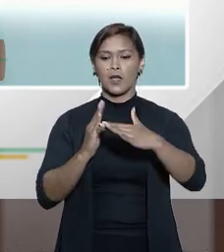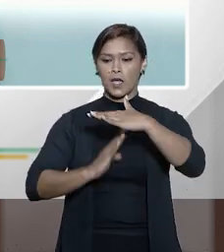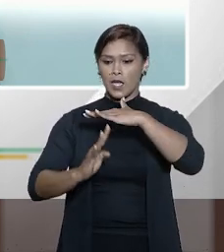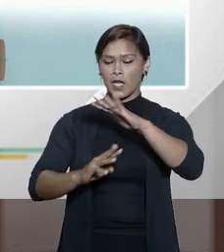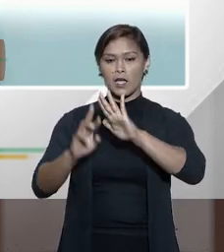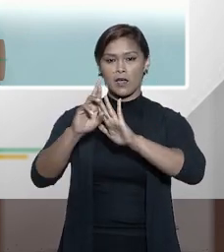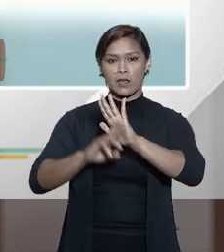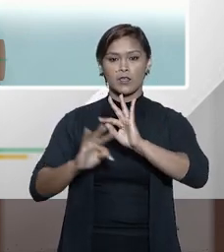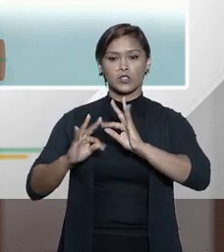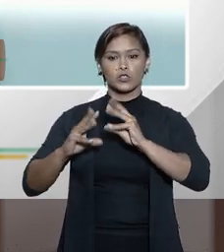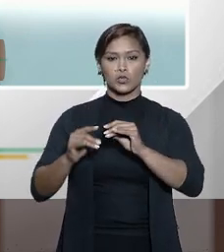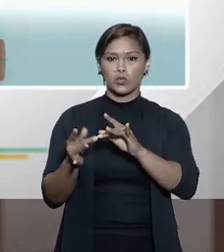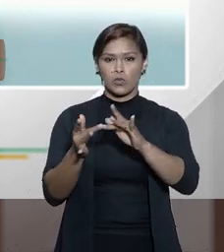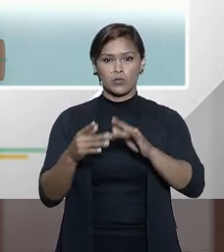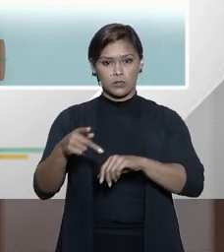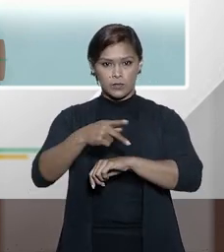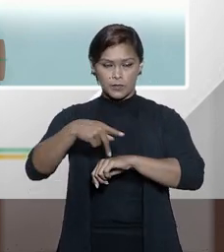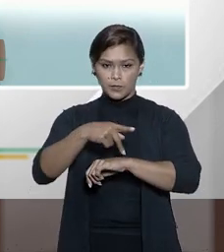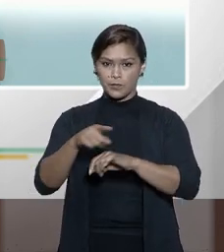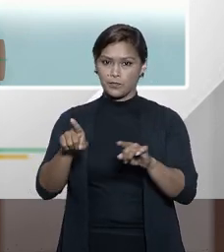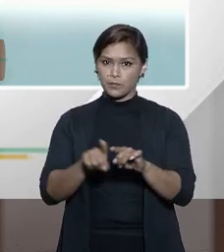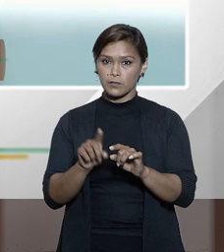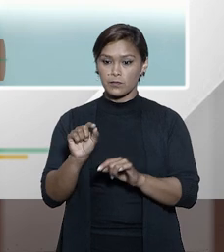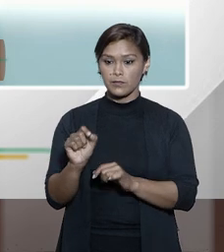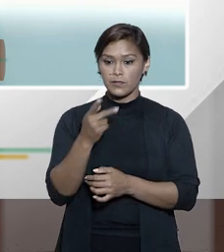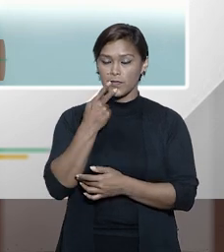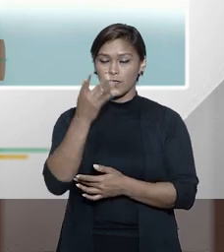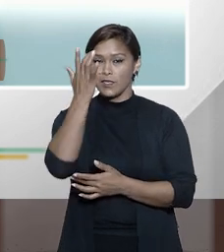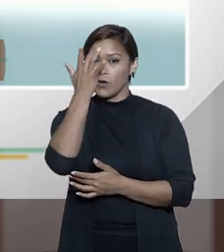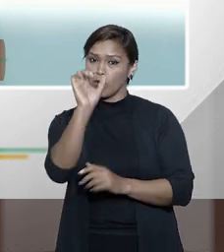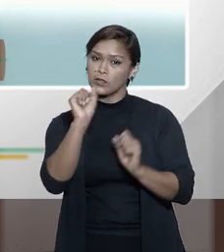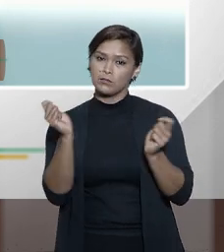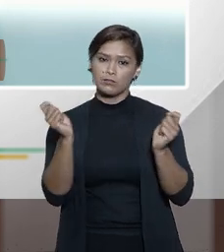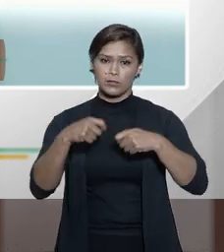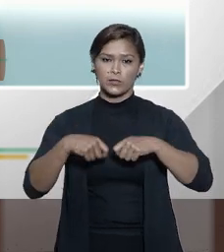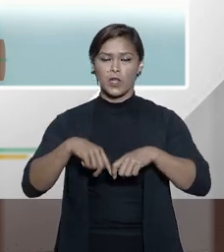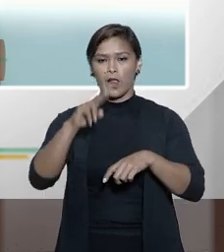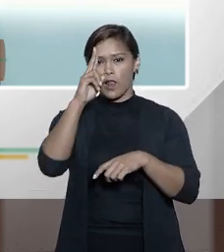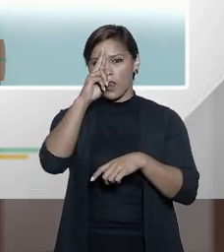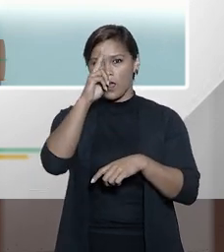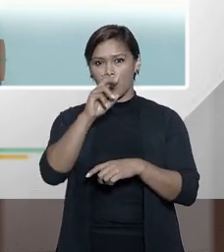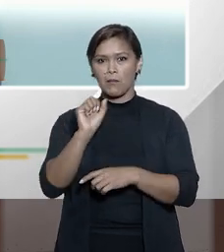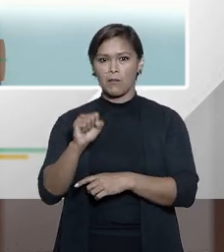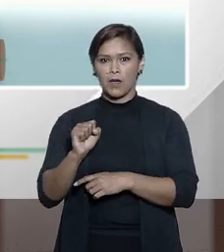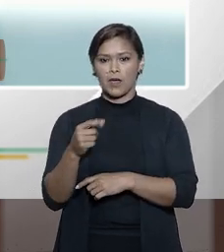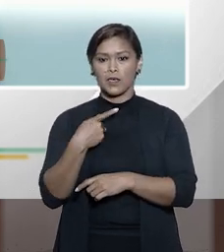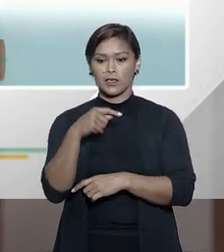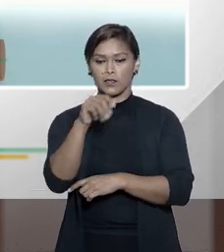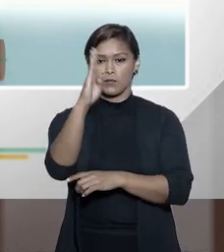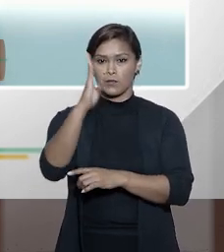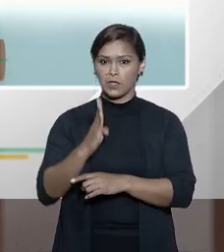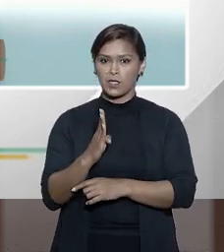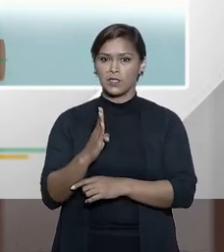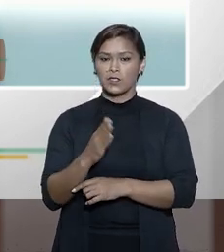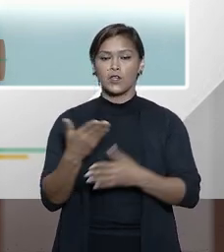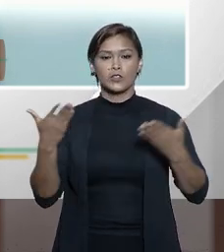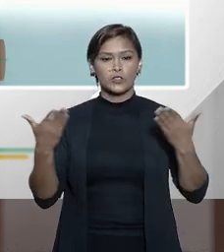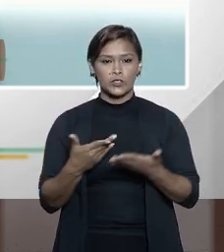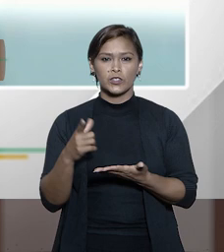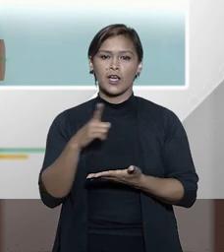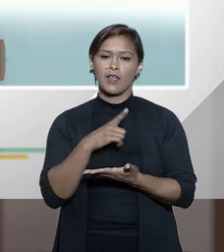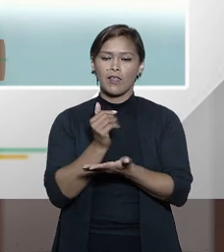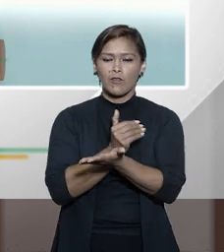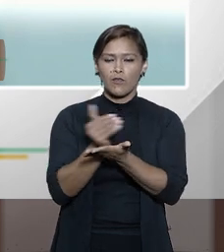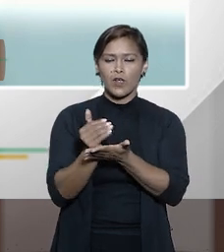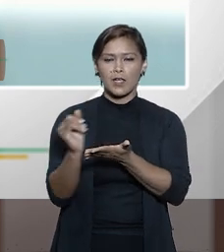regramento geral da cooperação jurídica internacional. E aí, eu acho que vale a pena a gente lembrar que, no Brasil, a gente já teve